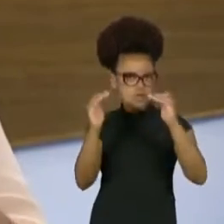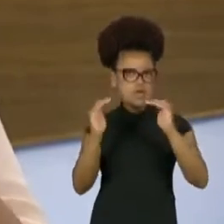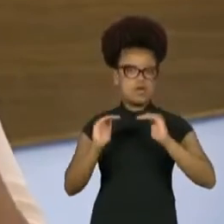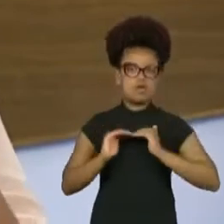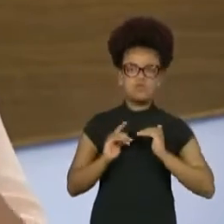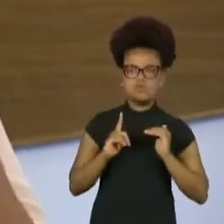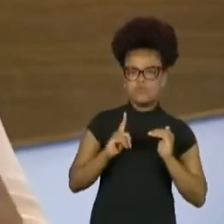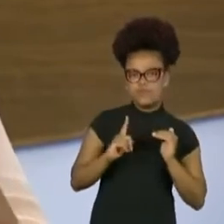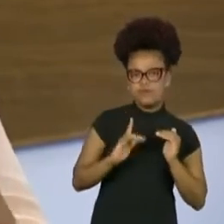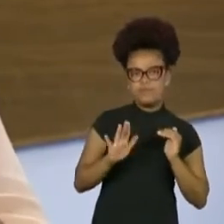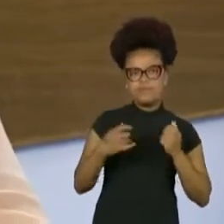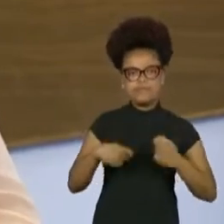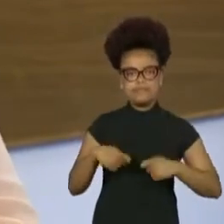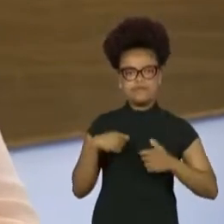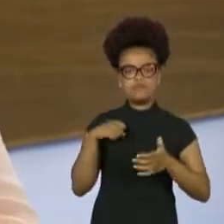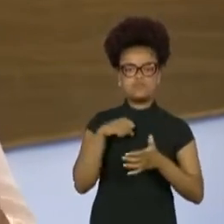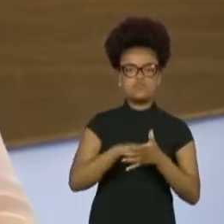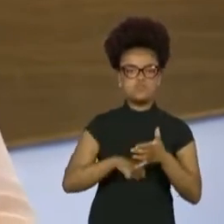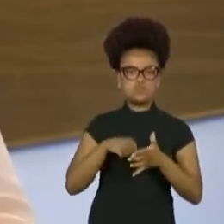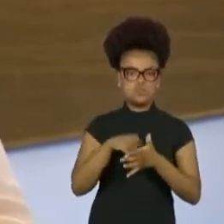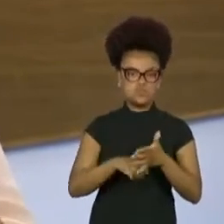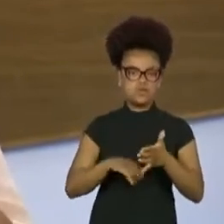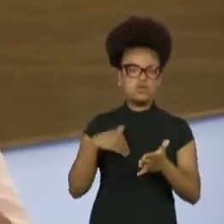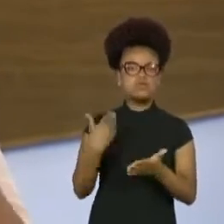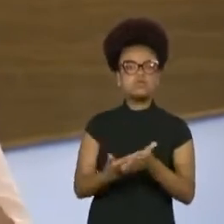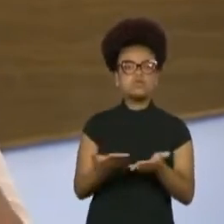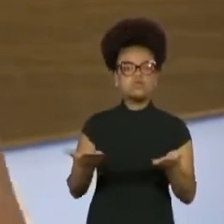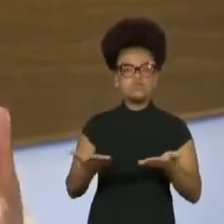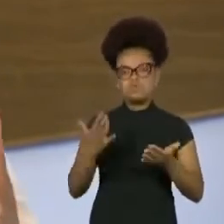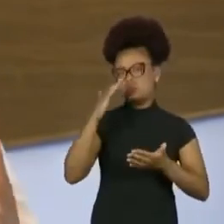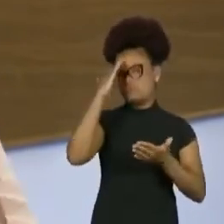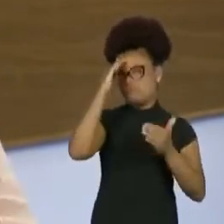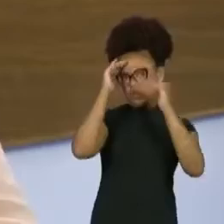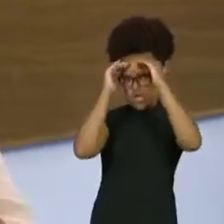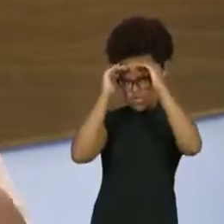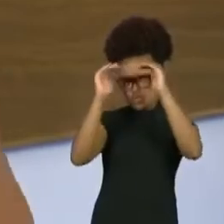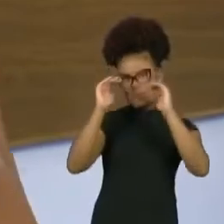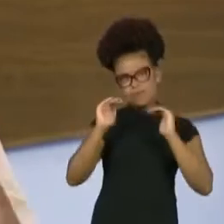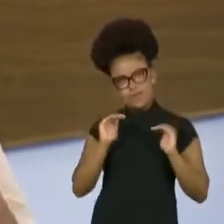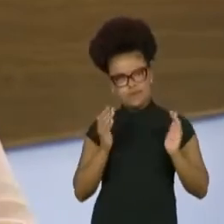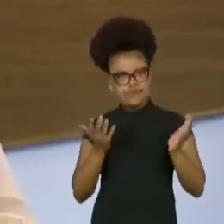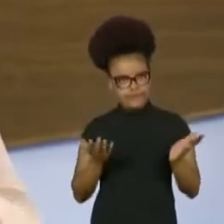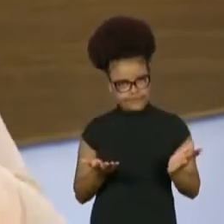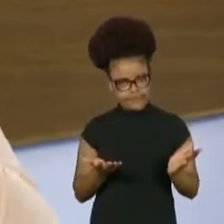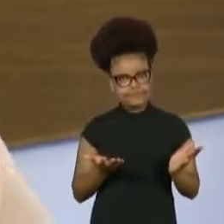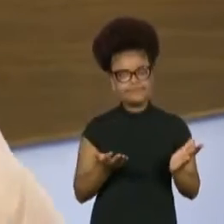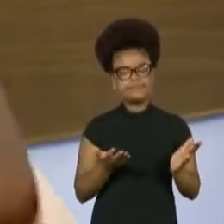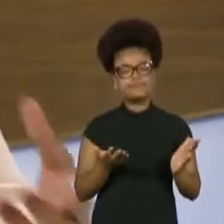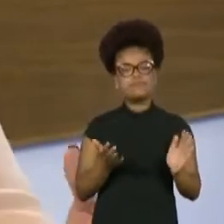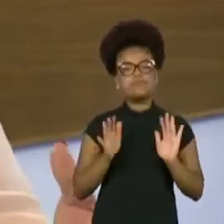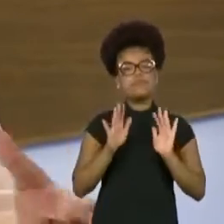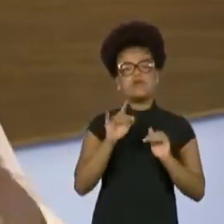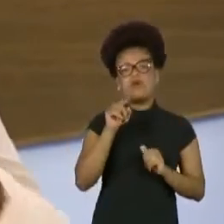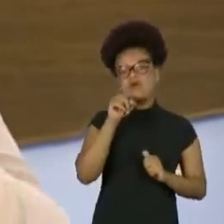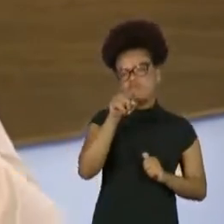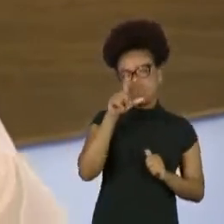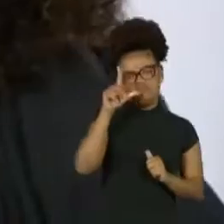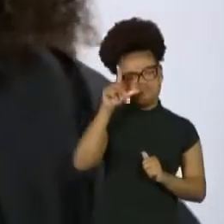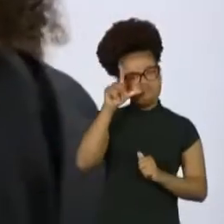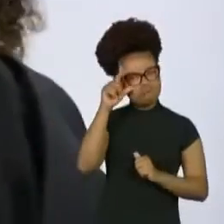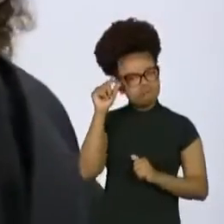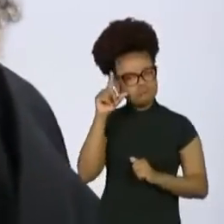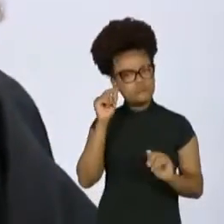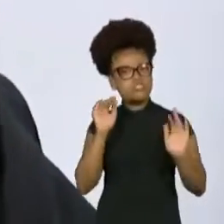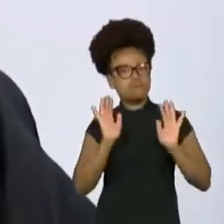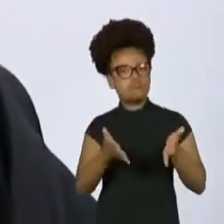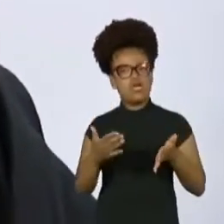luta ainda nos dias de hoje para que todas sejamos respeitadas. Você, com essa carreira tão extensa que a gente já